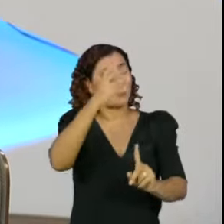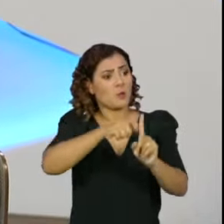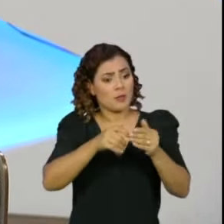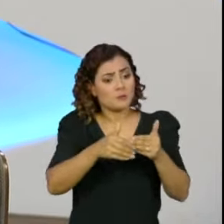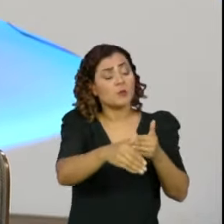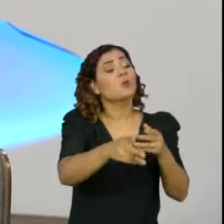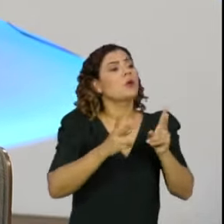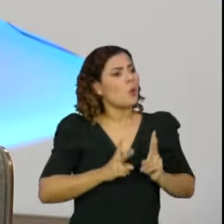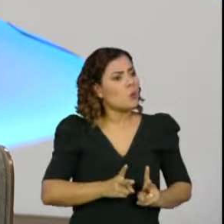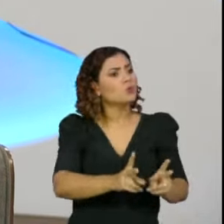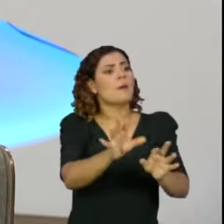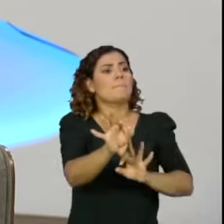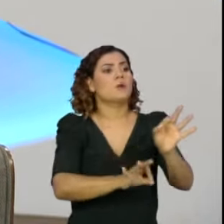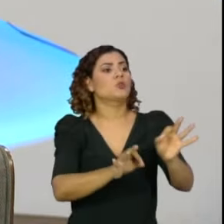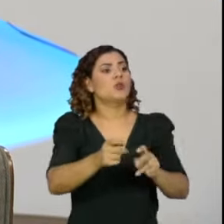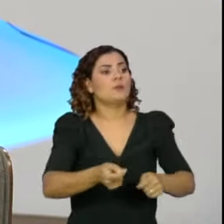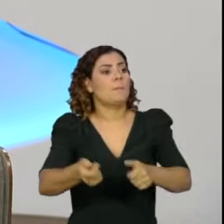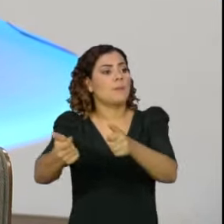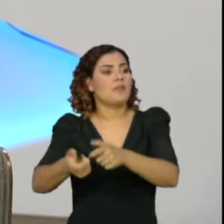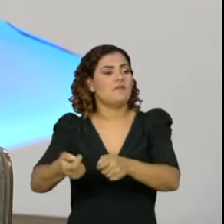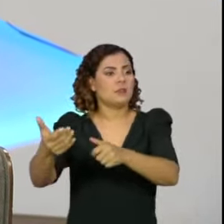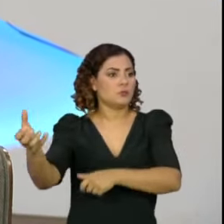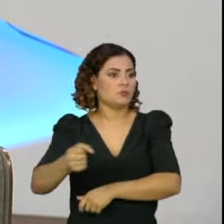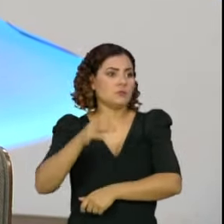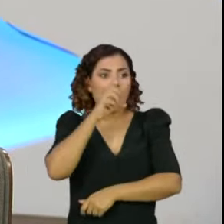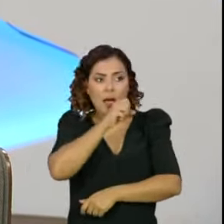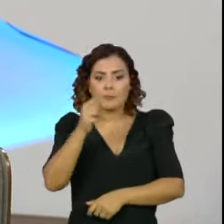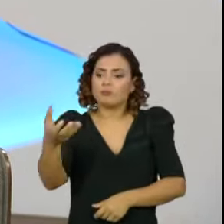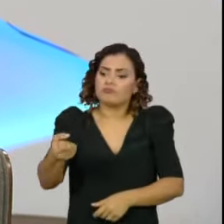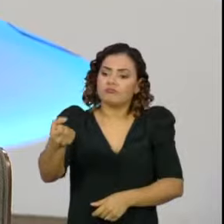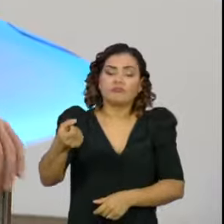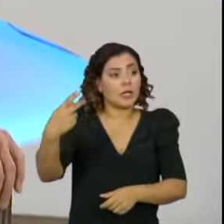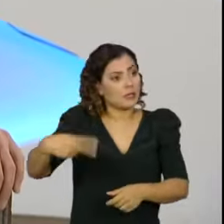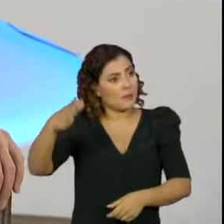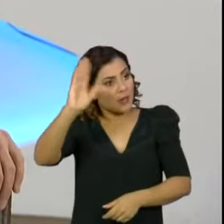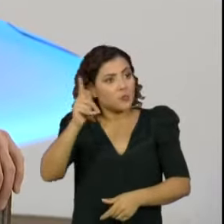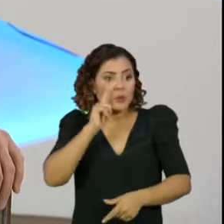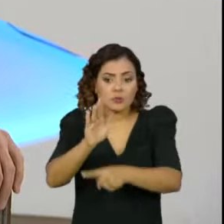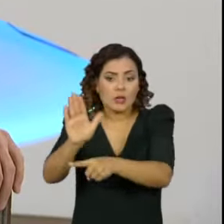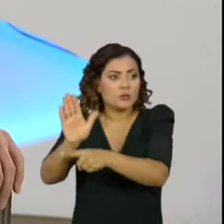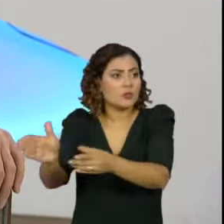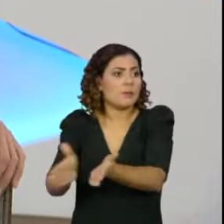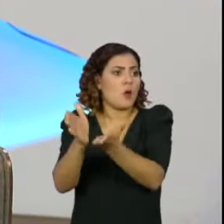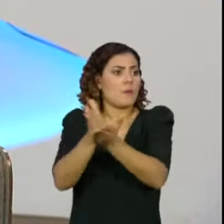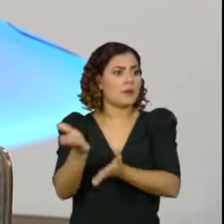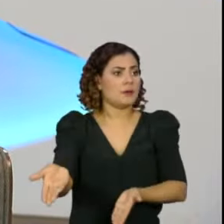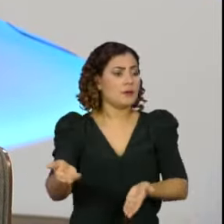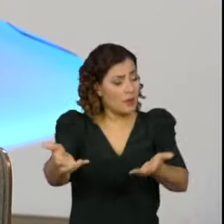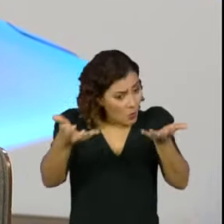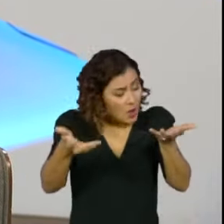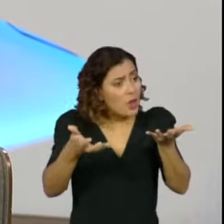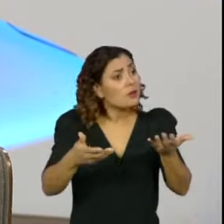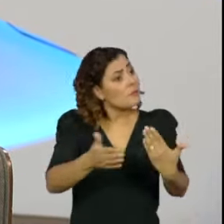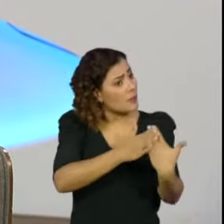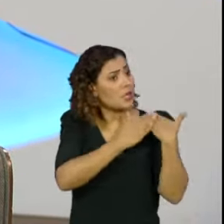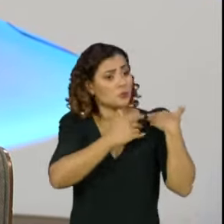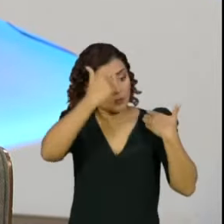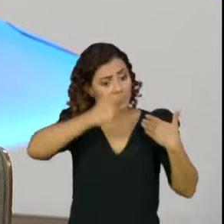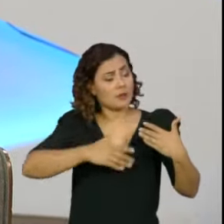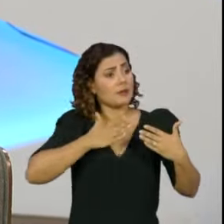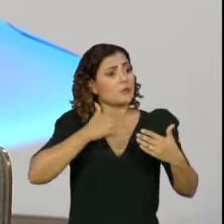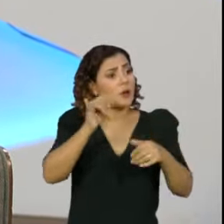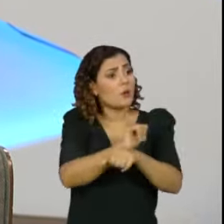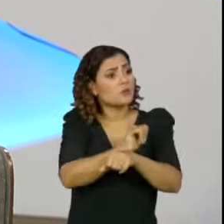da implantação de um programa de renda mínima, de renda cidadã no Brasil para abarcar essas pessoas mais vulneráveis. É esse o meu papel de se encontrar